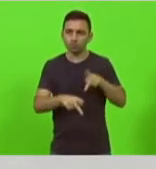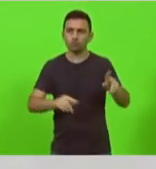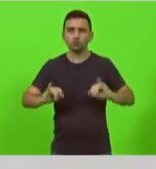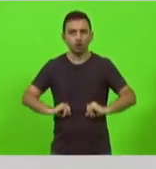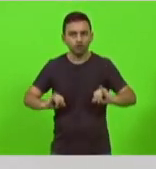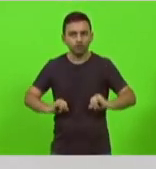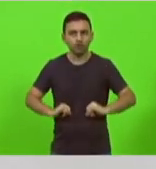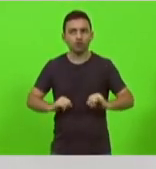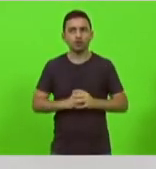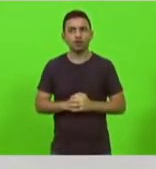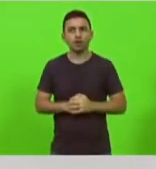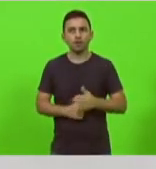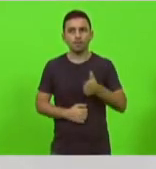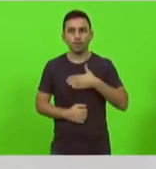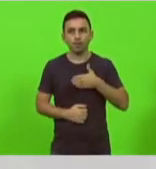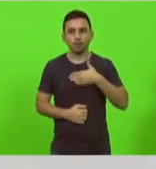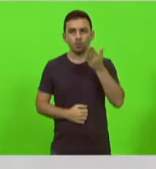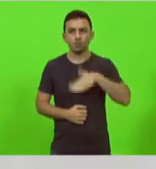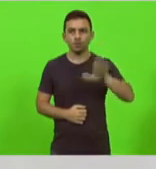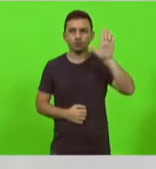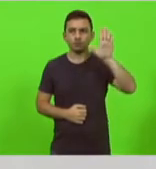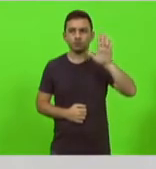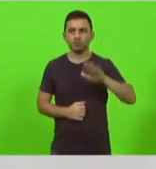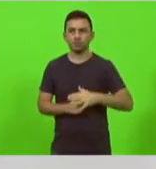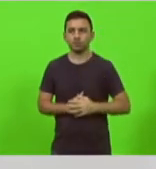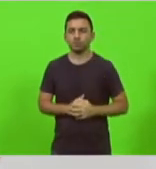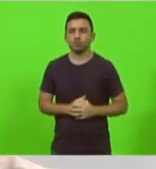essa é minha promessa obrigado